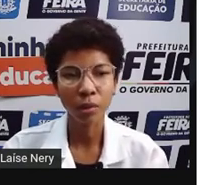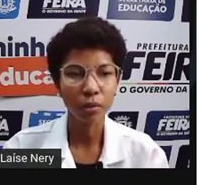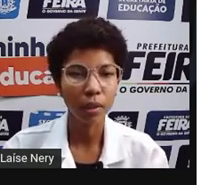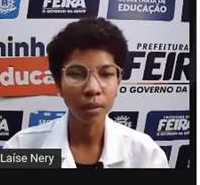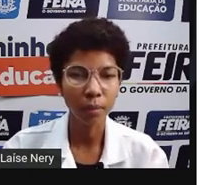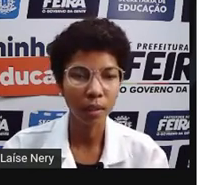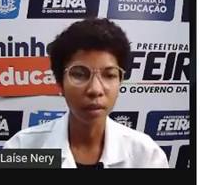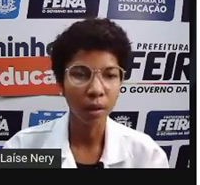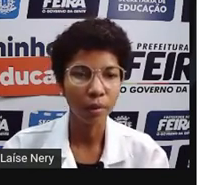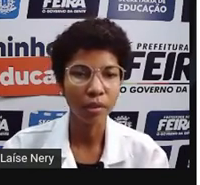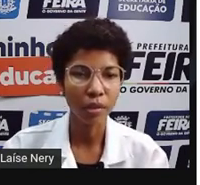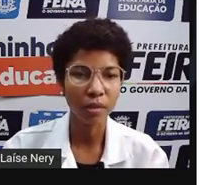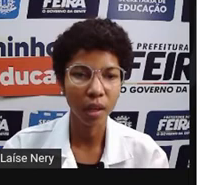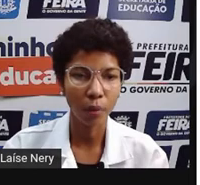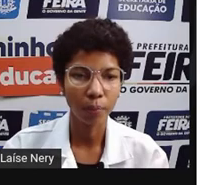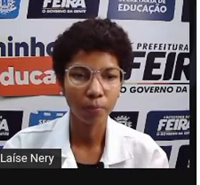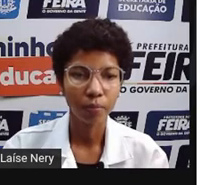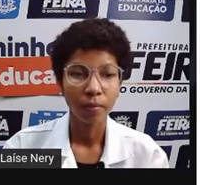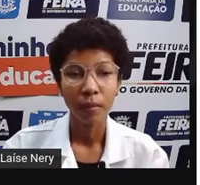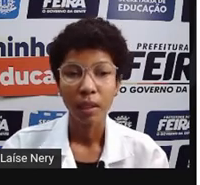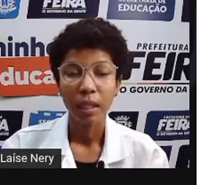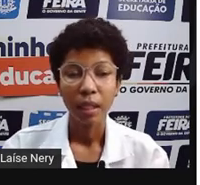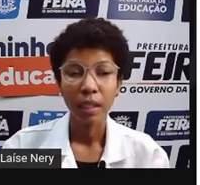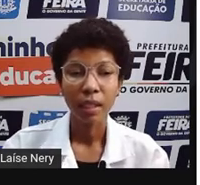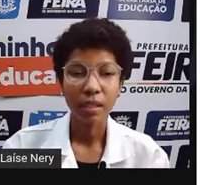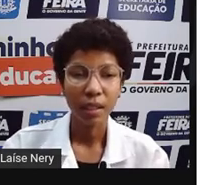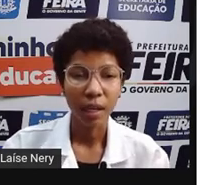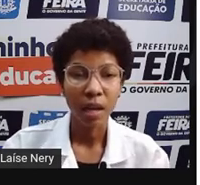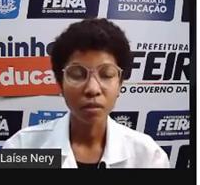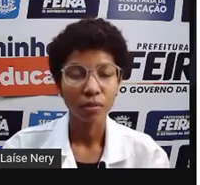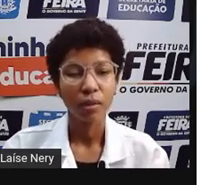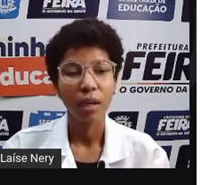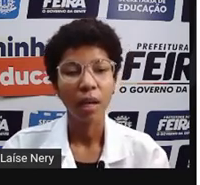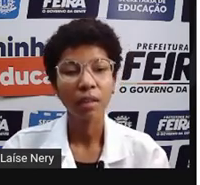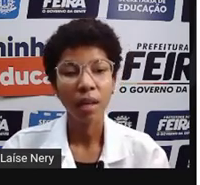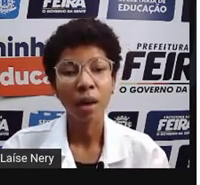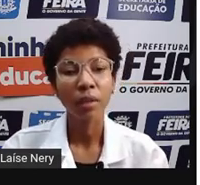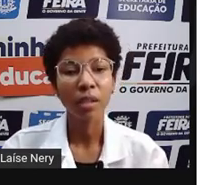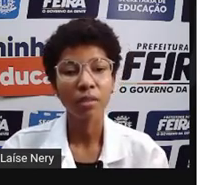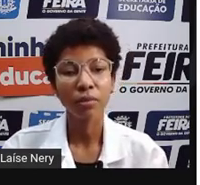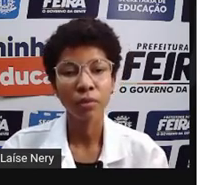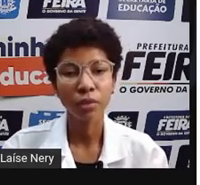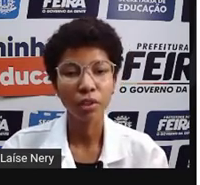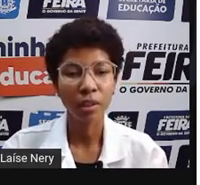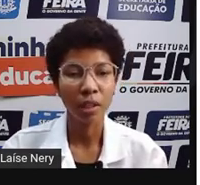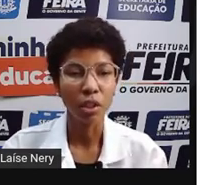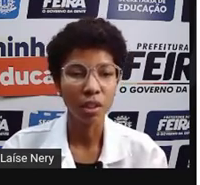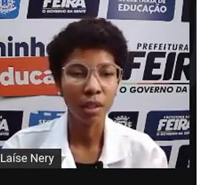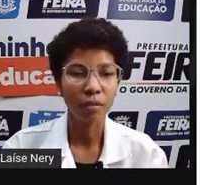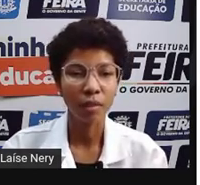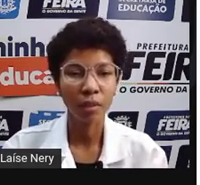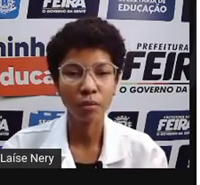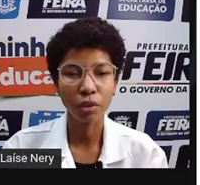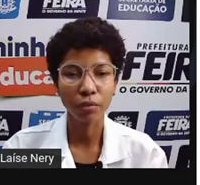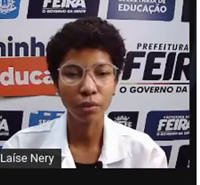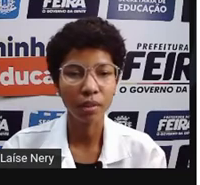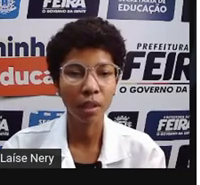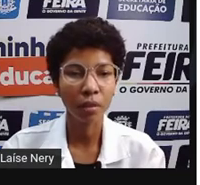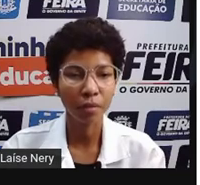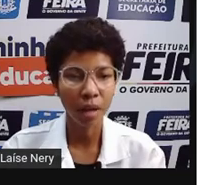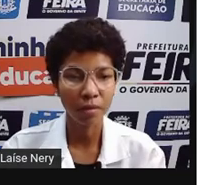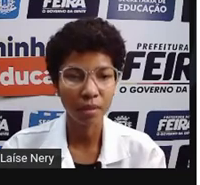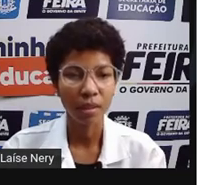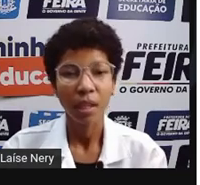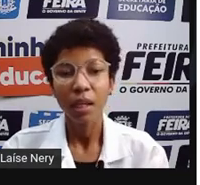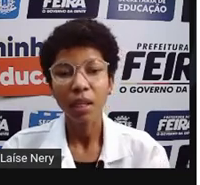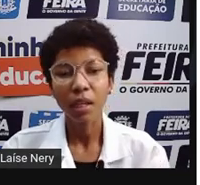econômico, ambiental e social. E nesse caso, é ideal que as fontes de energia venham de fontes